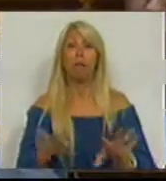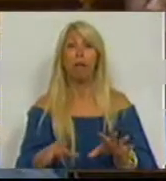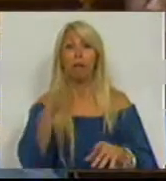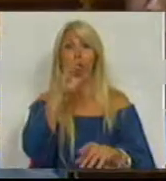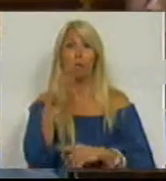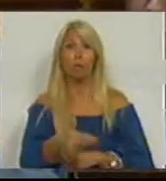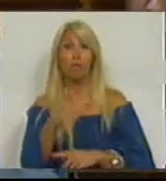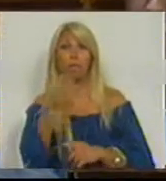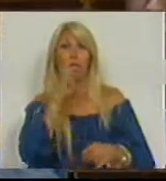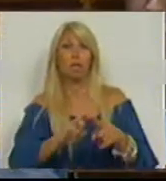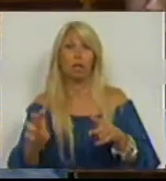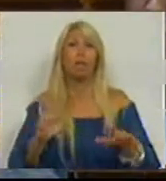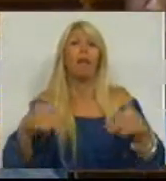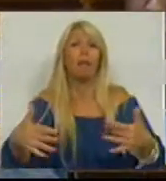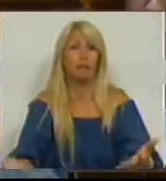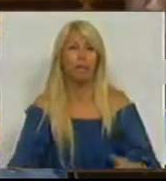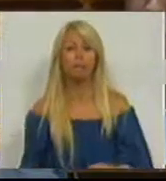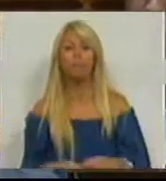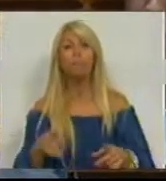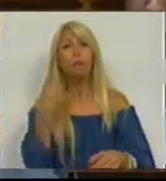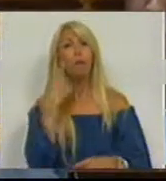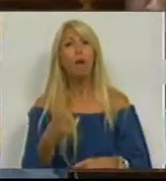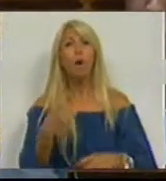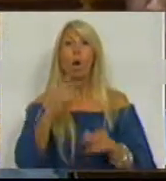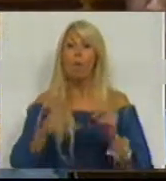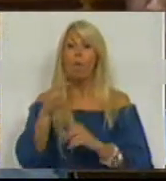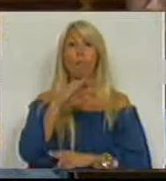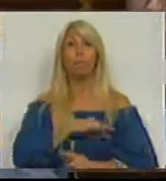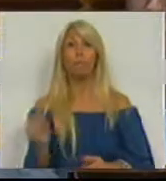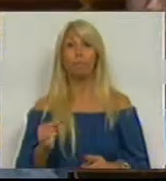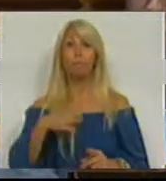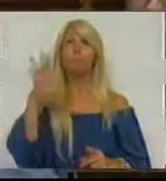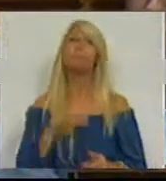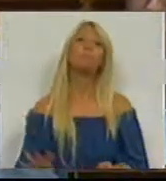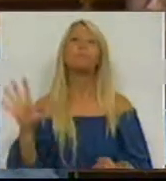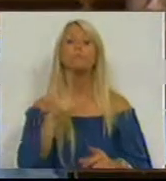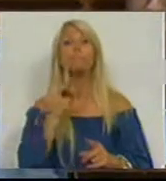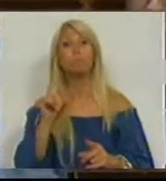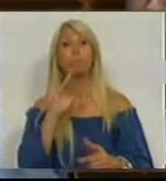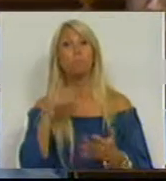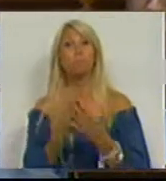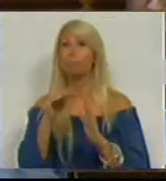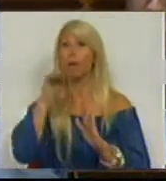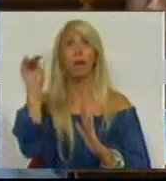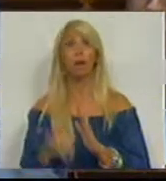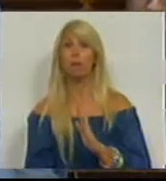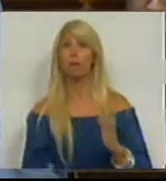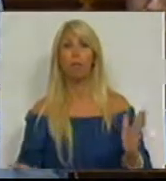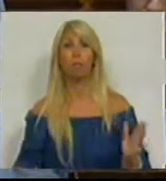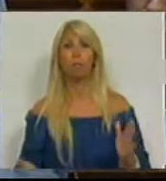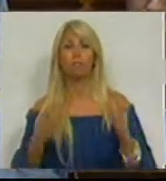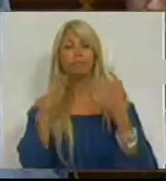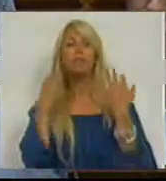Verificamos que o não aumento do salário mínimo nacional também promove a recessão e